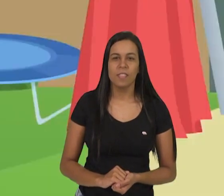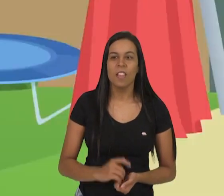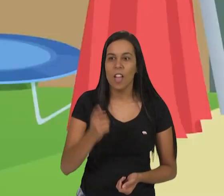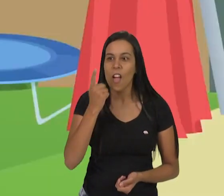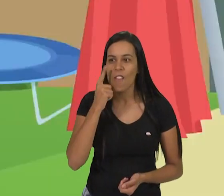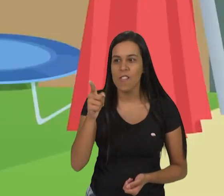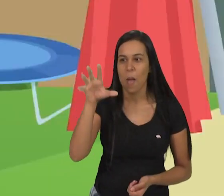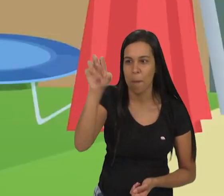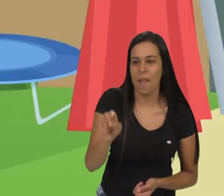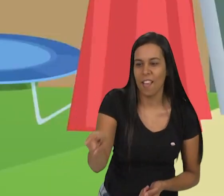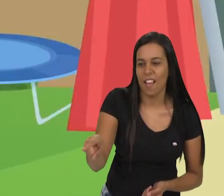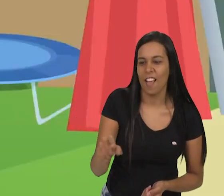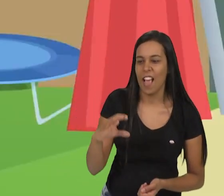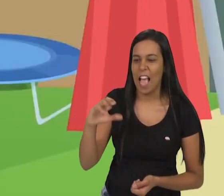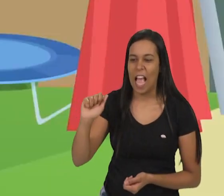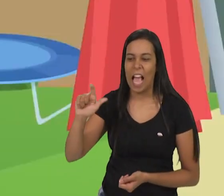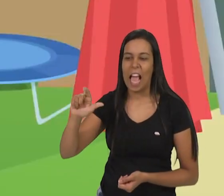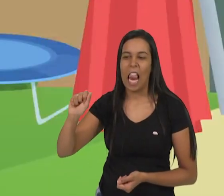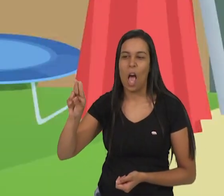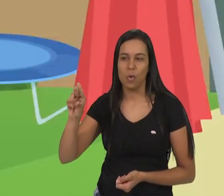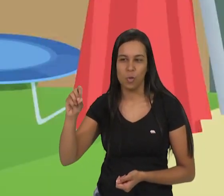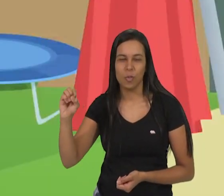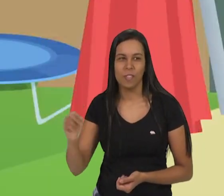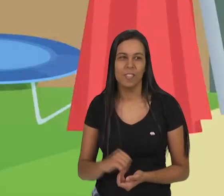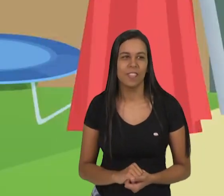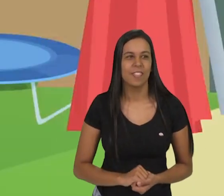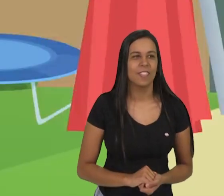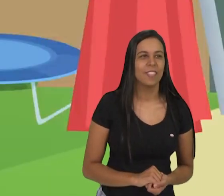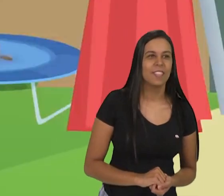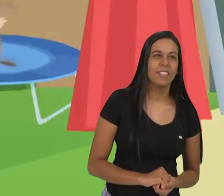Quero ver você pegar essa bolinha, Claudio!